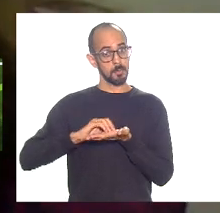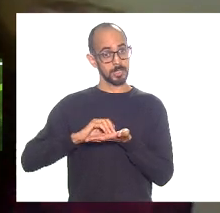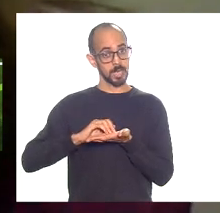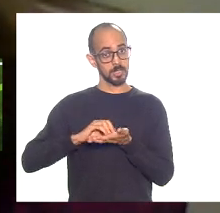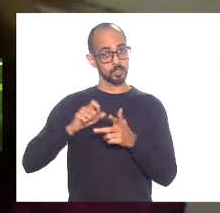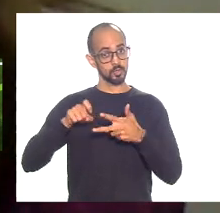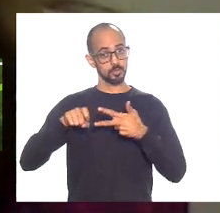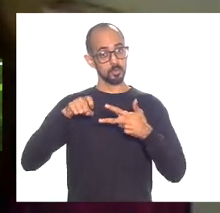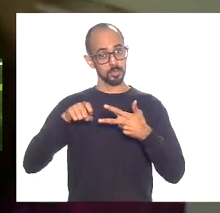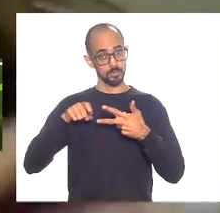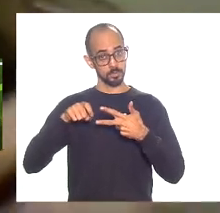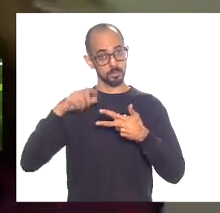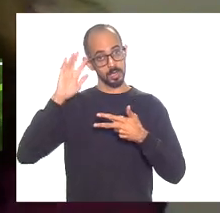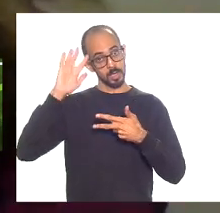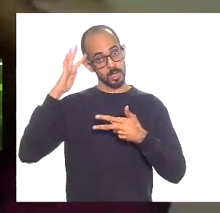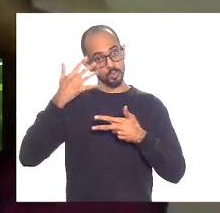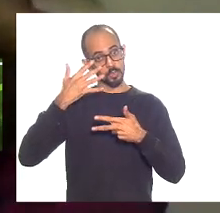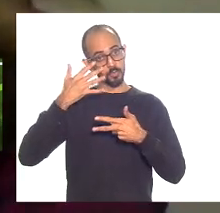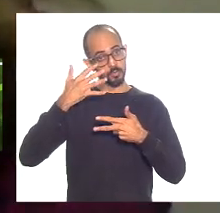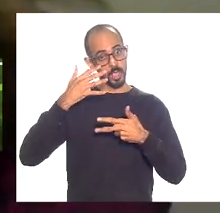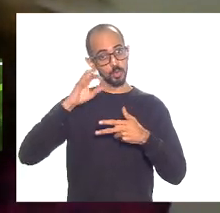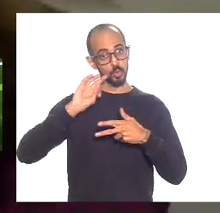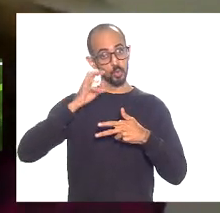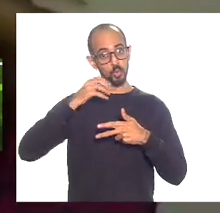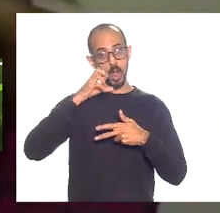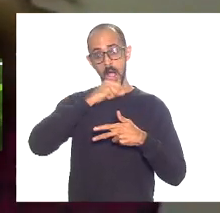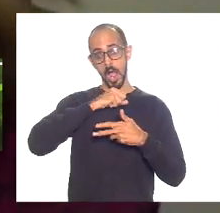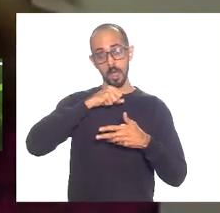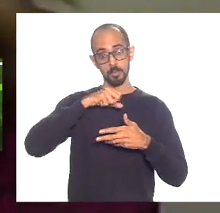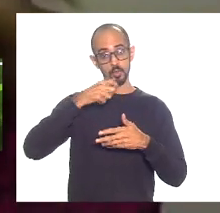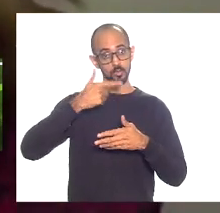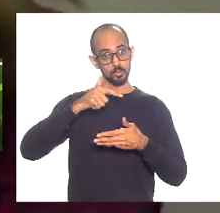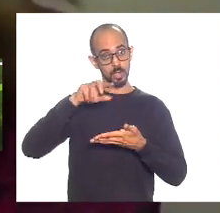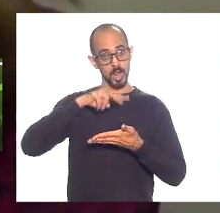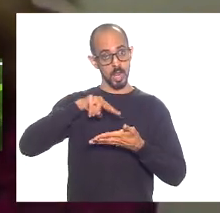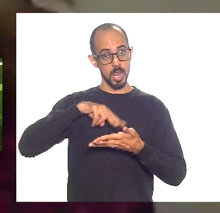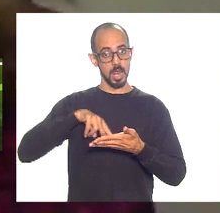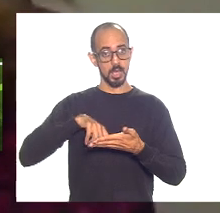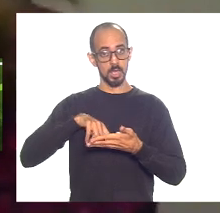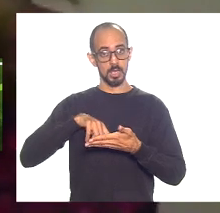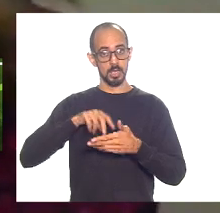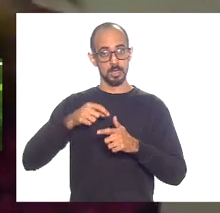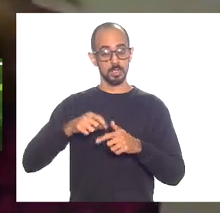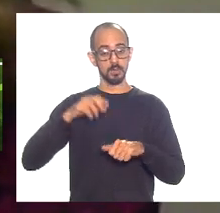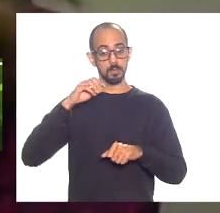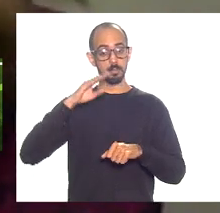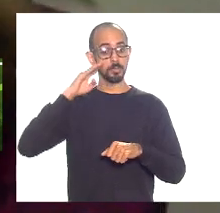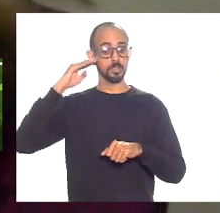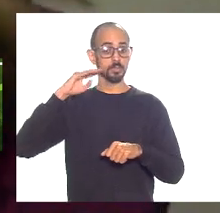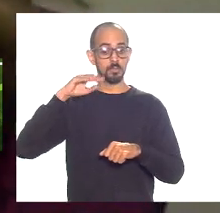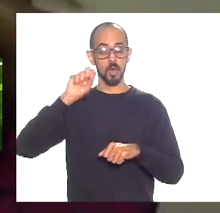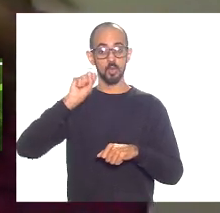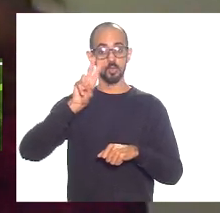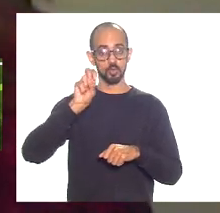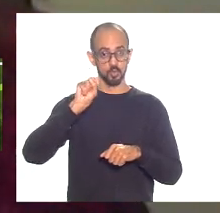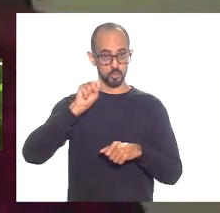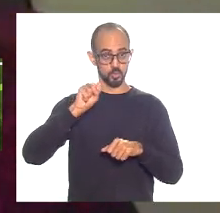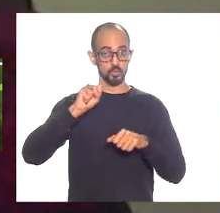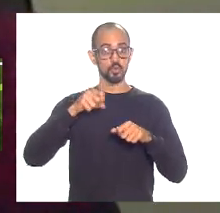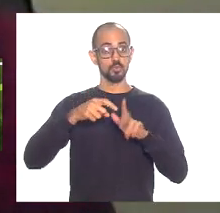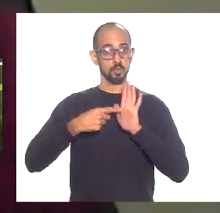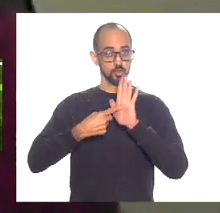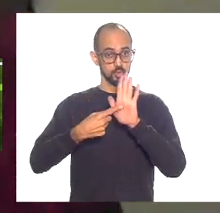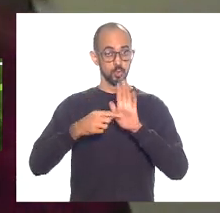decidir sem olhar para a garantia dos direitos e mais do que tudo acho que o sistema único de saúde nos mostrou a pandemia nos mostrou